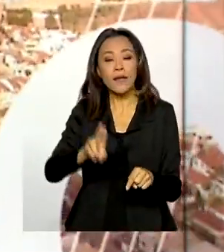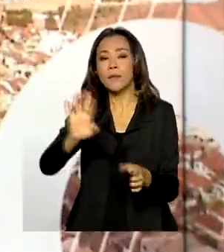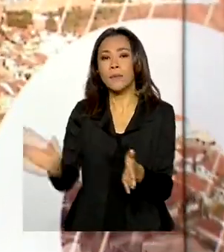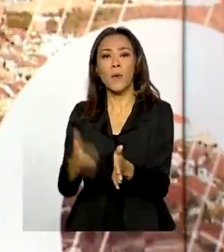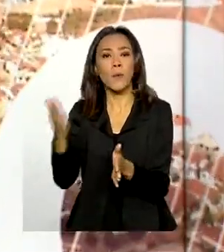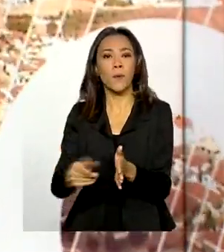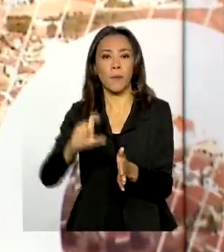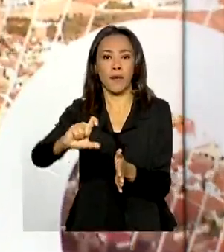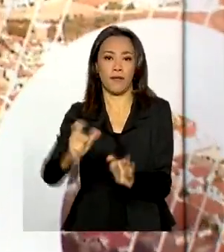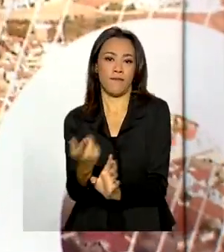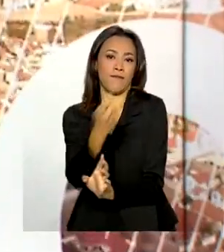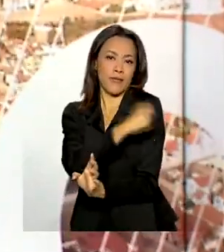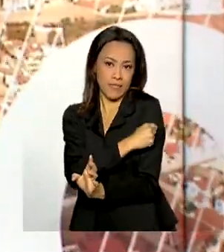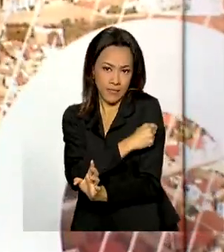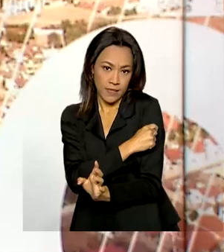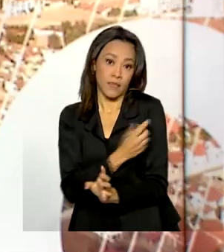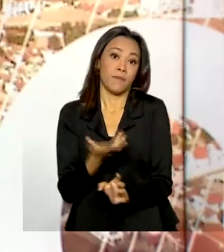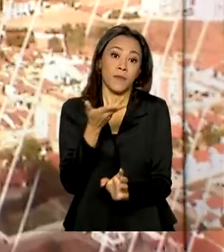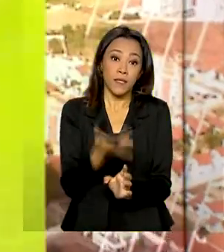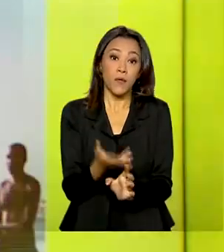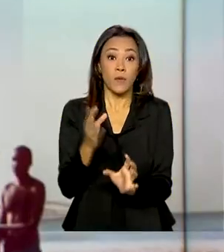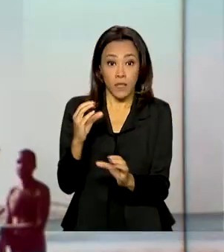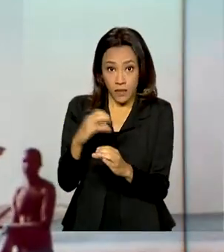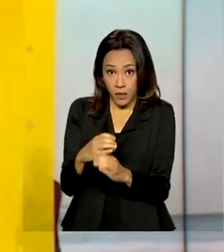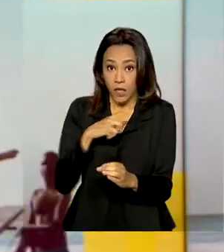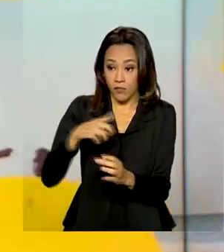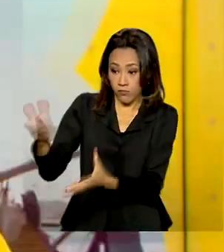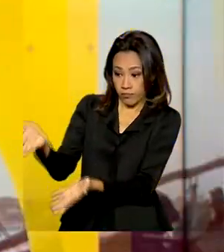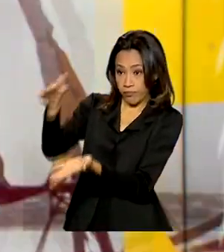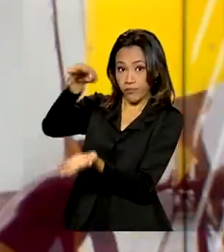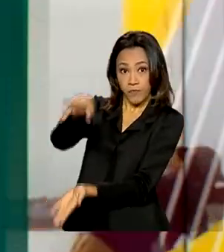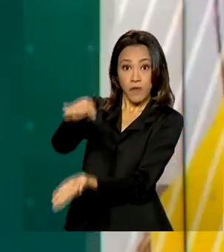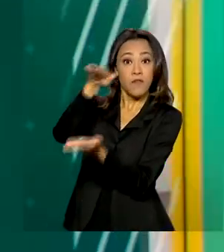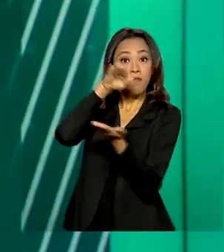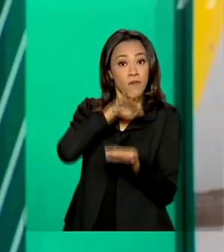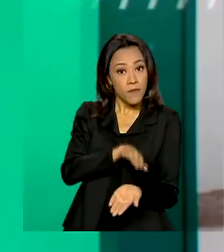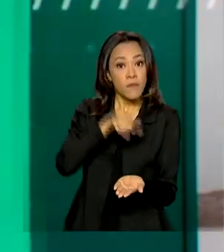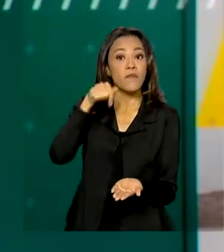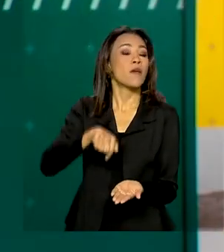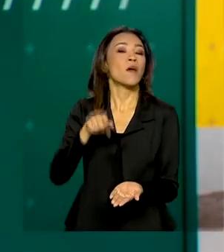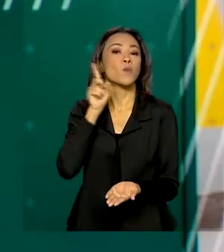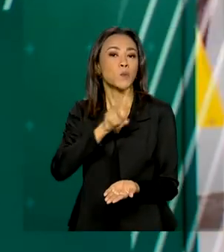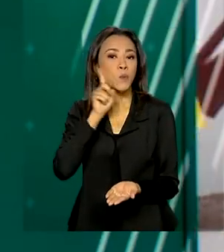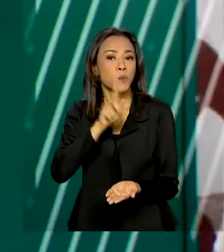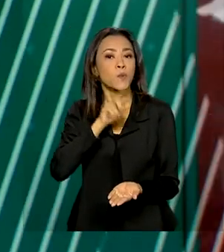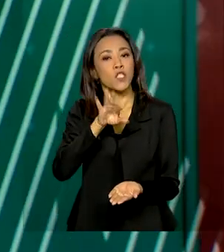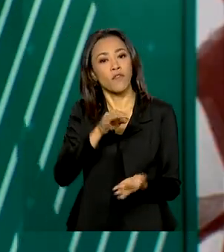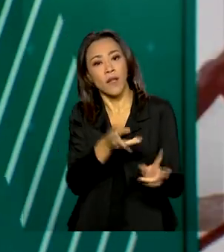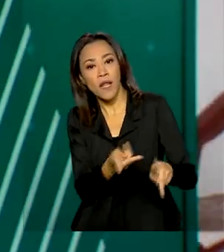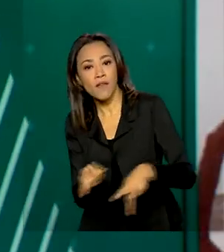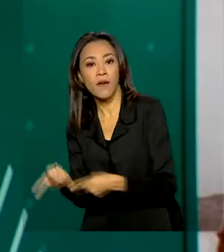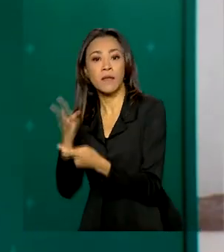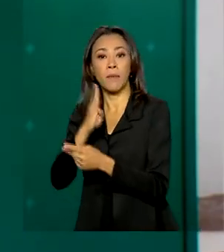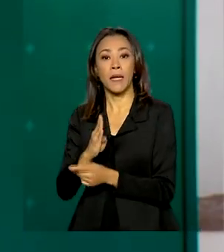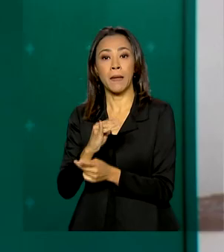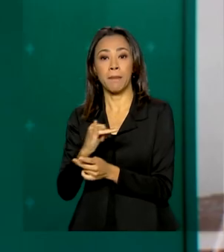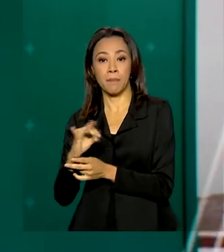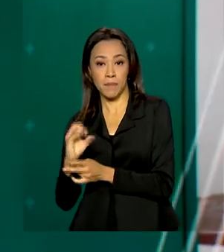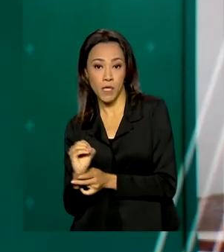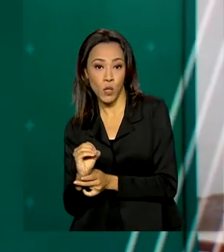produção dos imunizantes. Os bancos com o material vieram dos Estados Unidos e já foram levados para biomanguinhos, onde